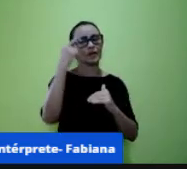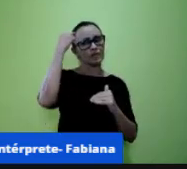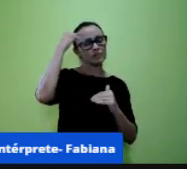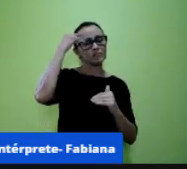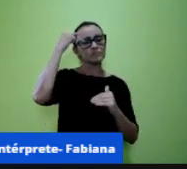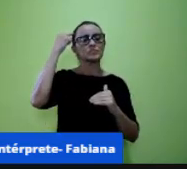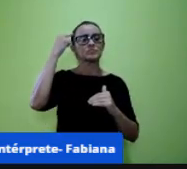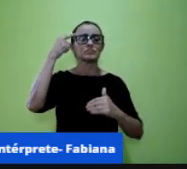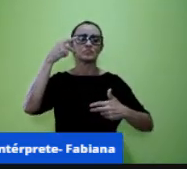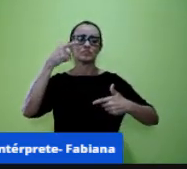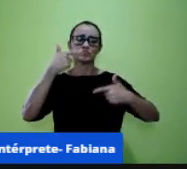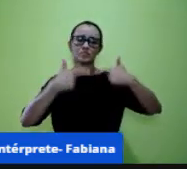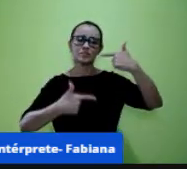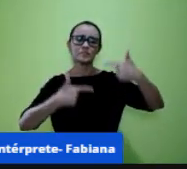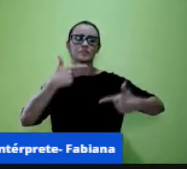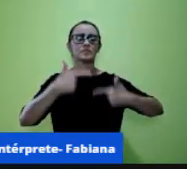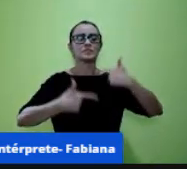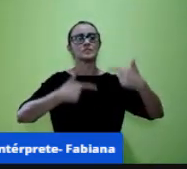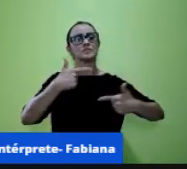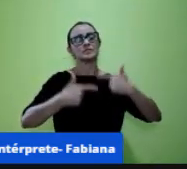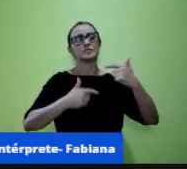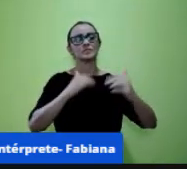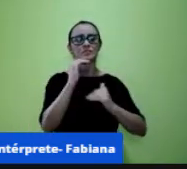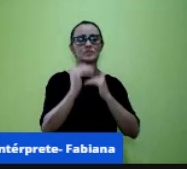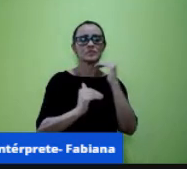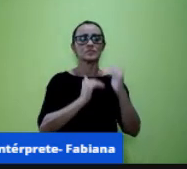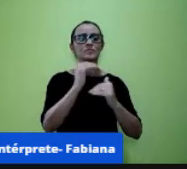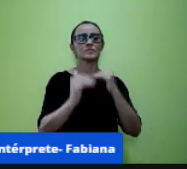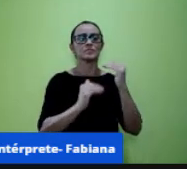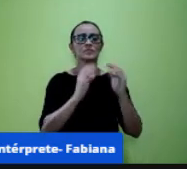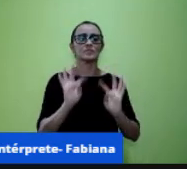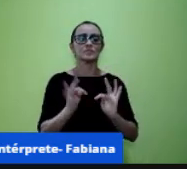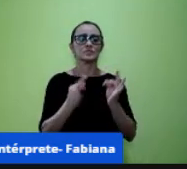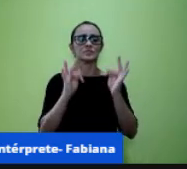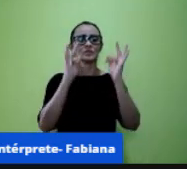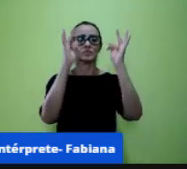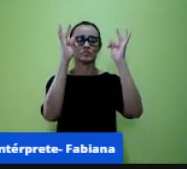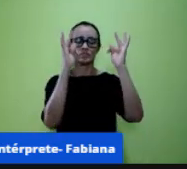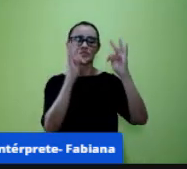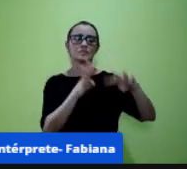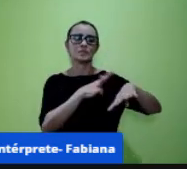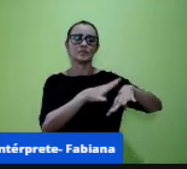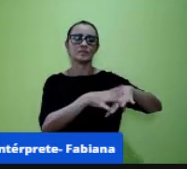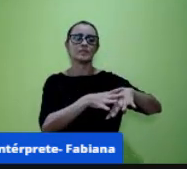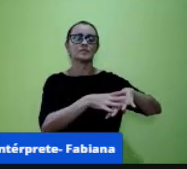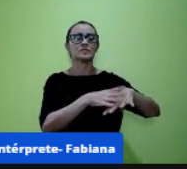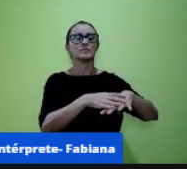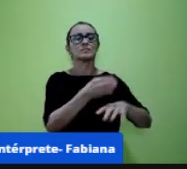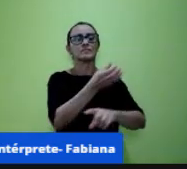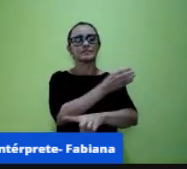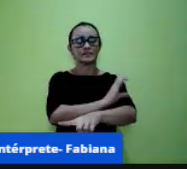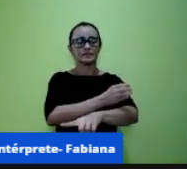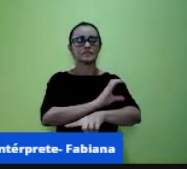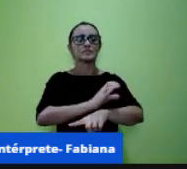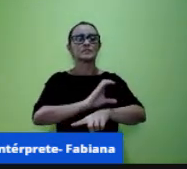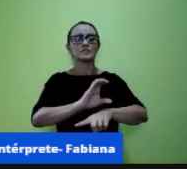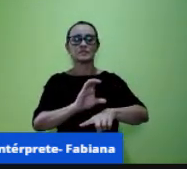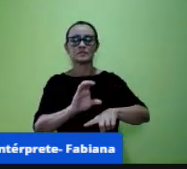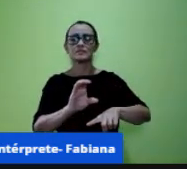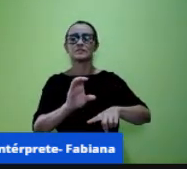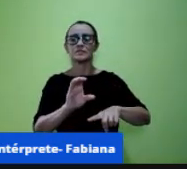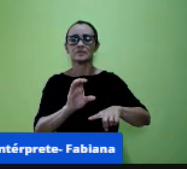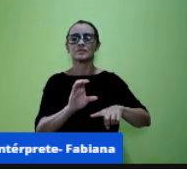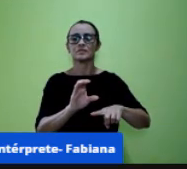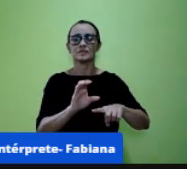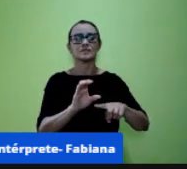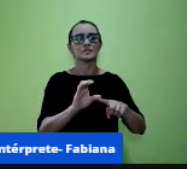se desenvolveu as tecnologias né a matemática as ciências serviram de base para esse